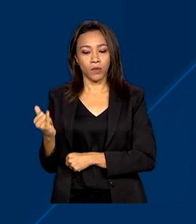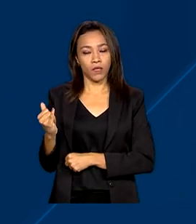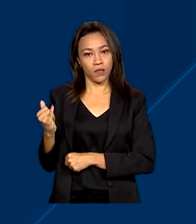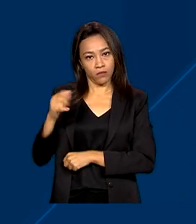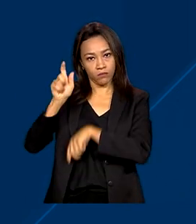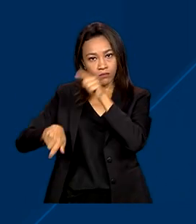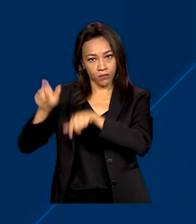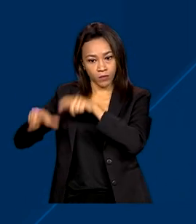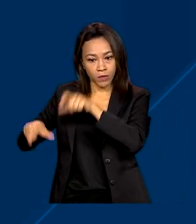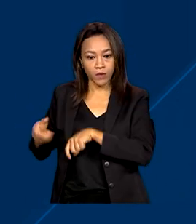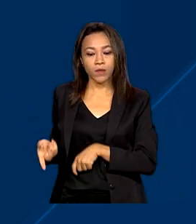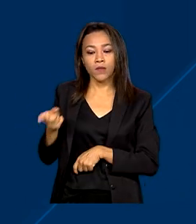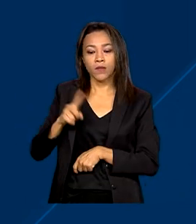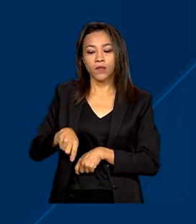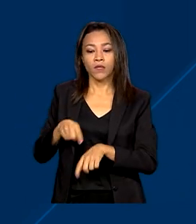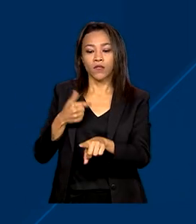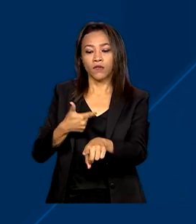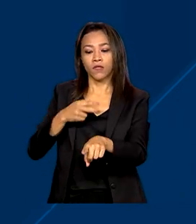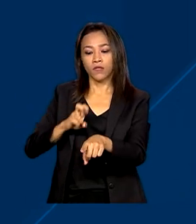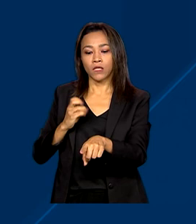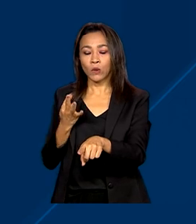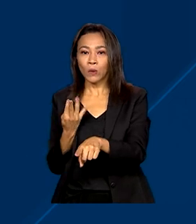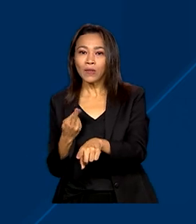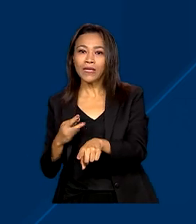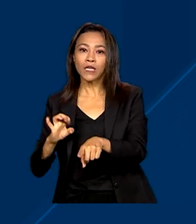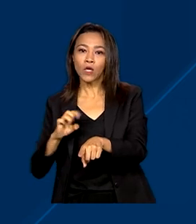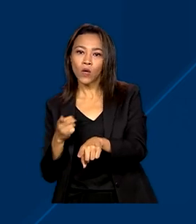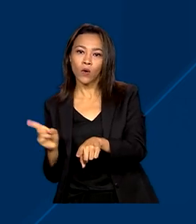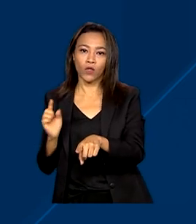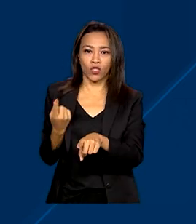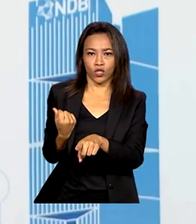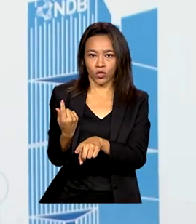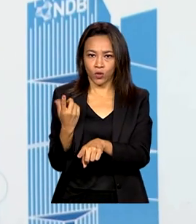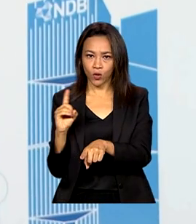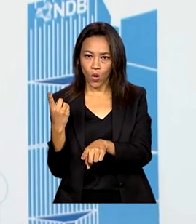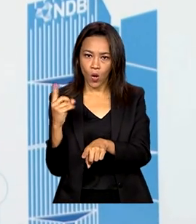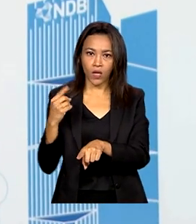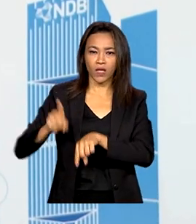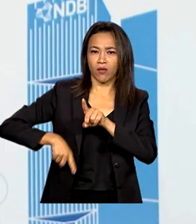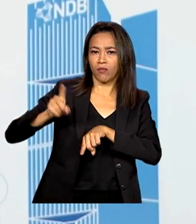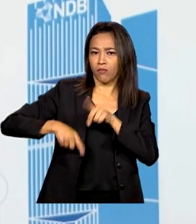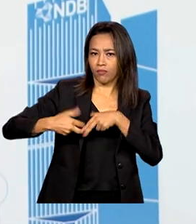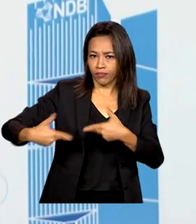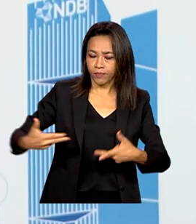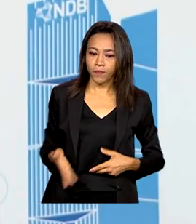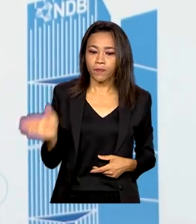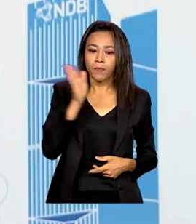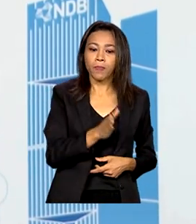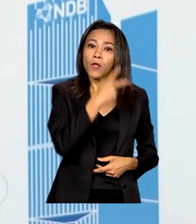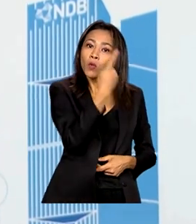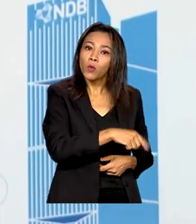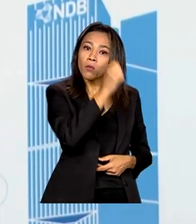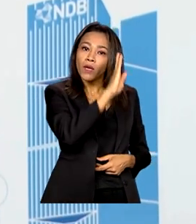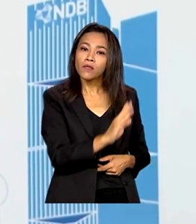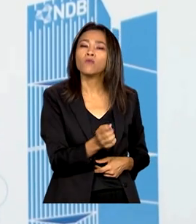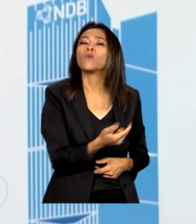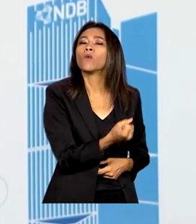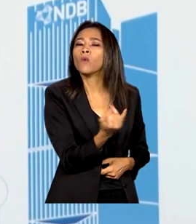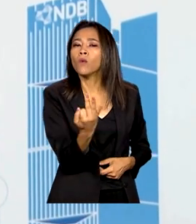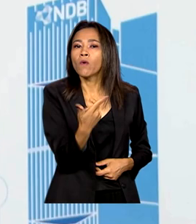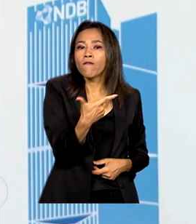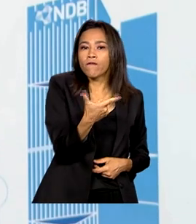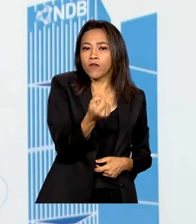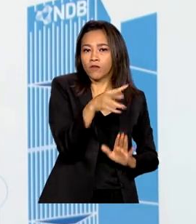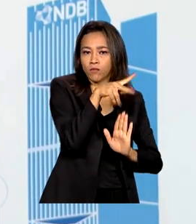25 trilhões de dólares em produto interno bruto. No Brasil, são 20 os projetos financiados pelo